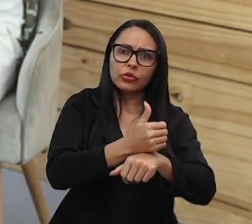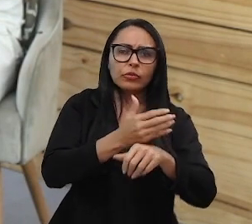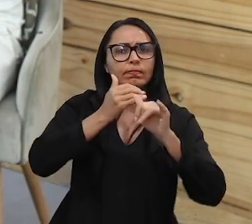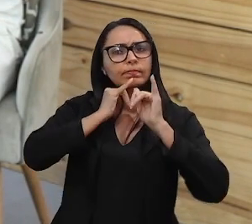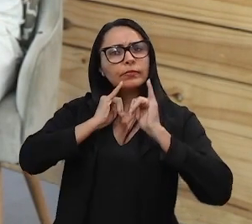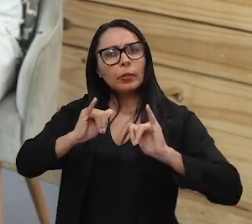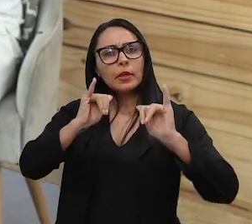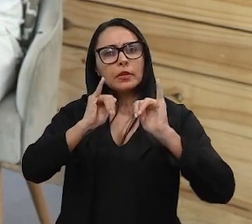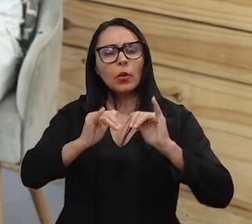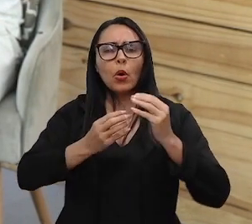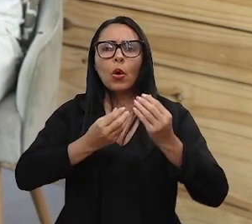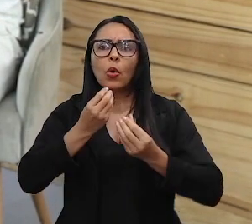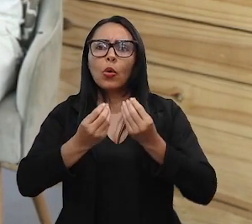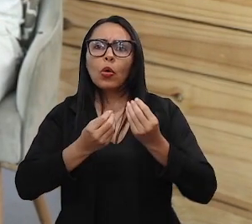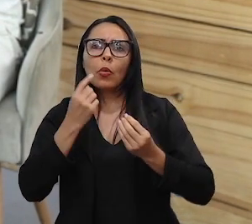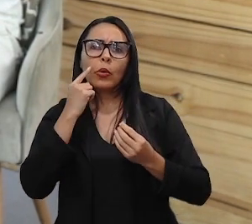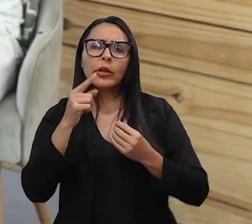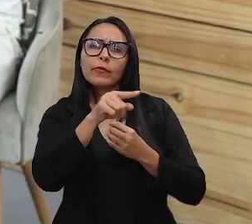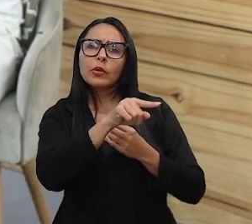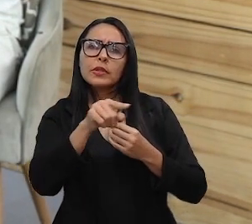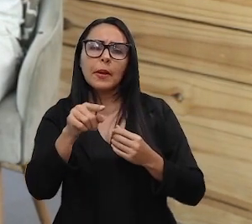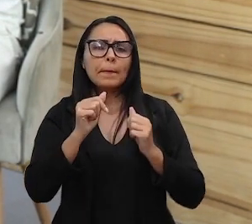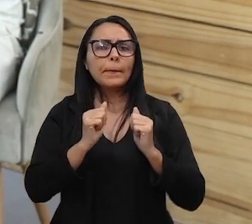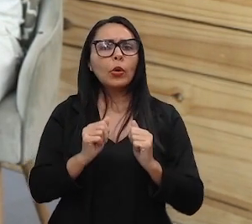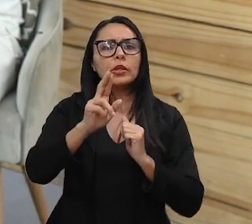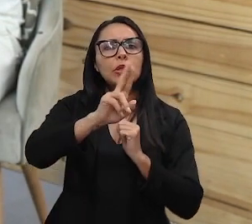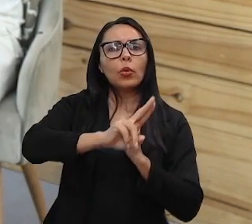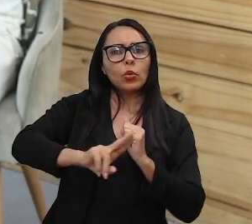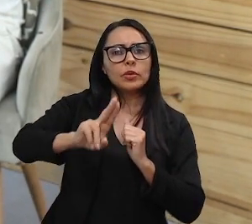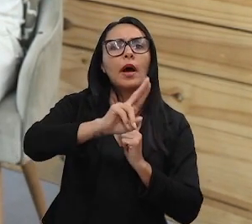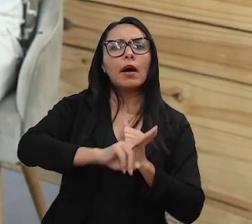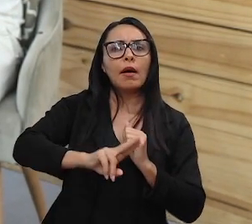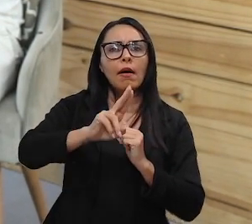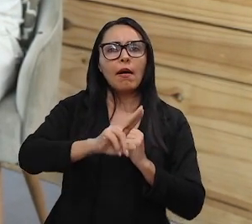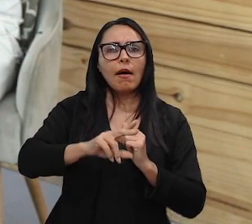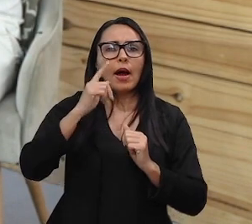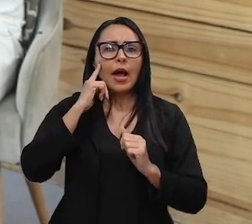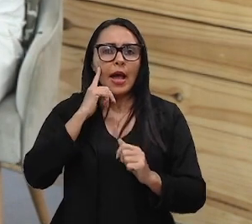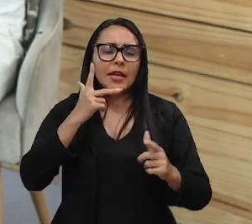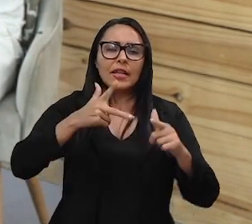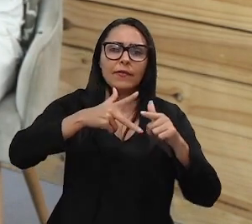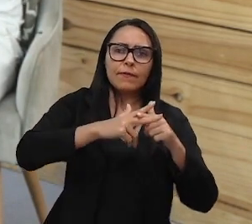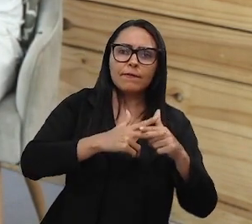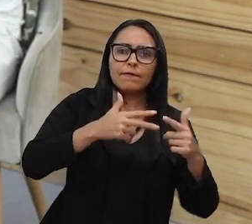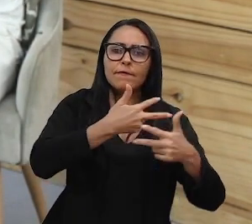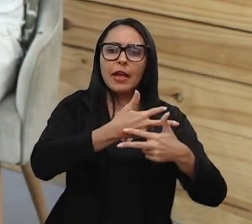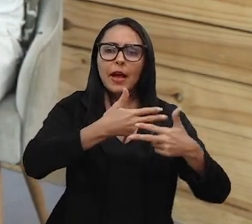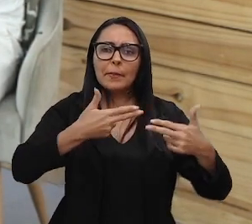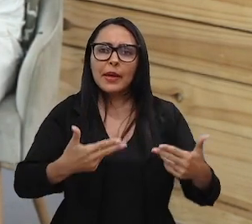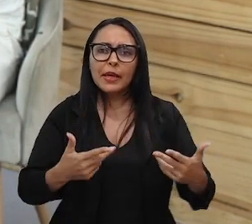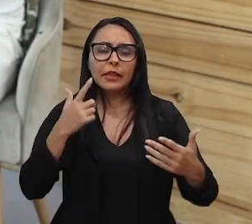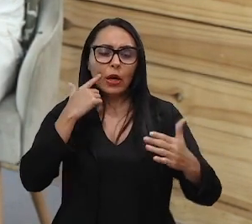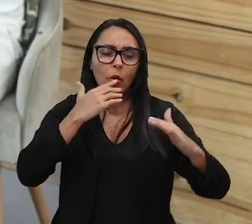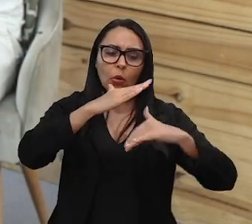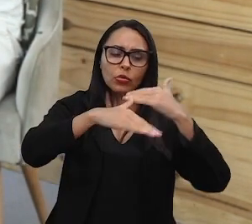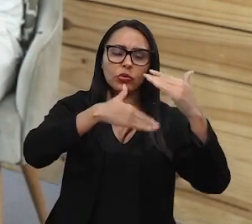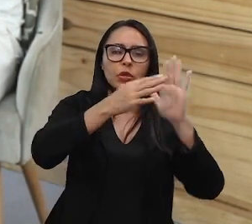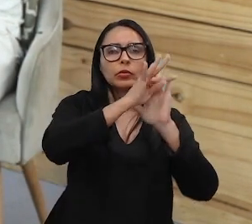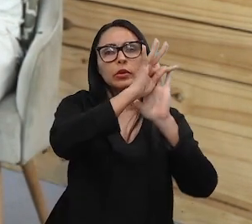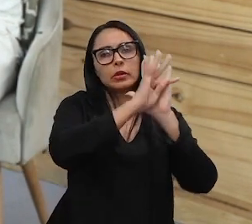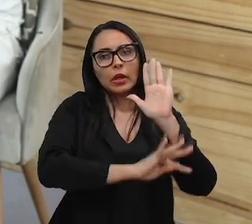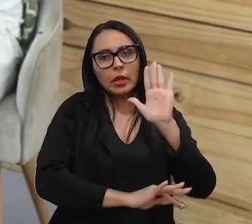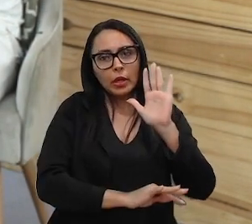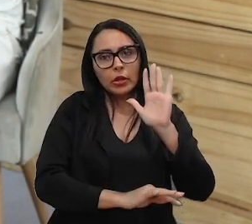de que forma você acha que pode ser utilizada essa ferramenta? Você até falou assim, na construção de textos,